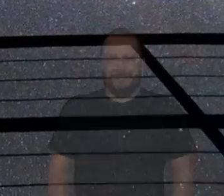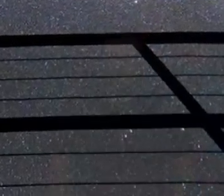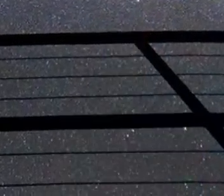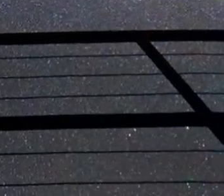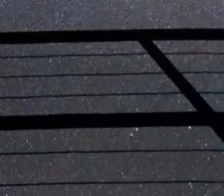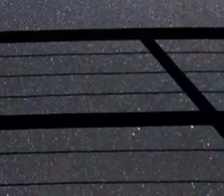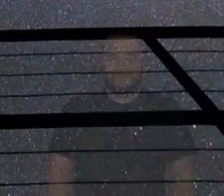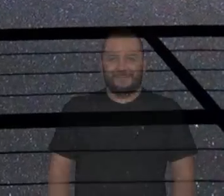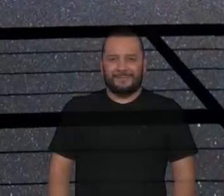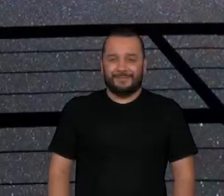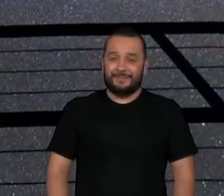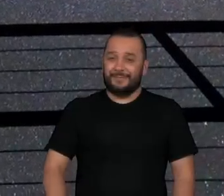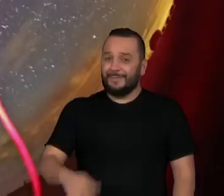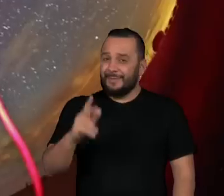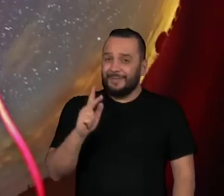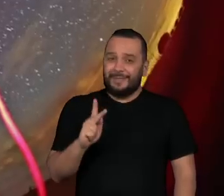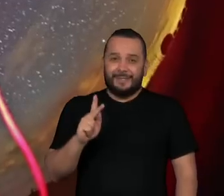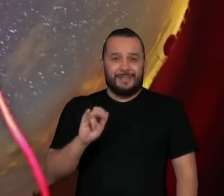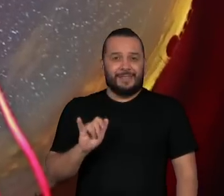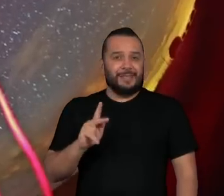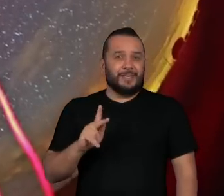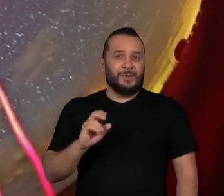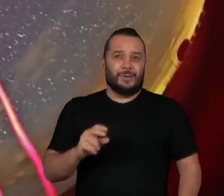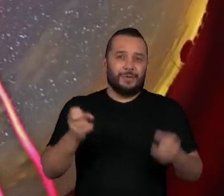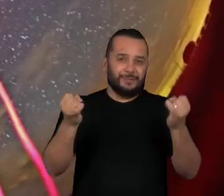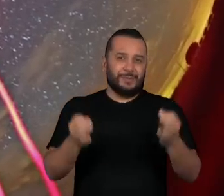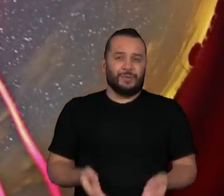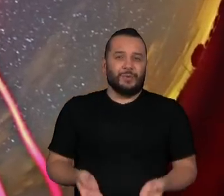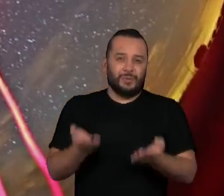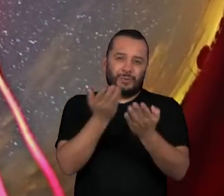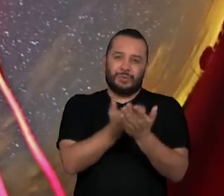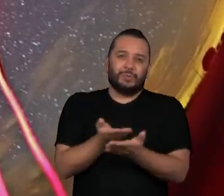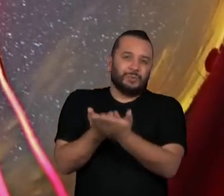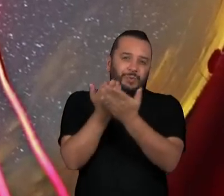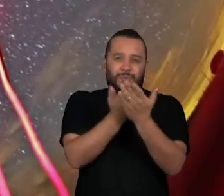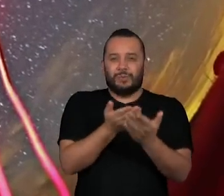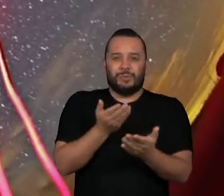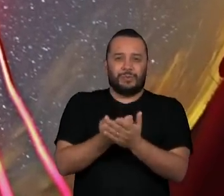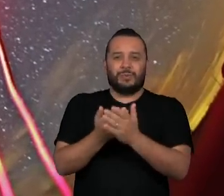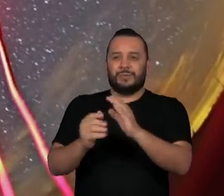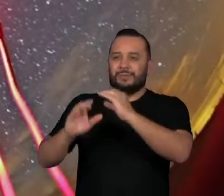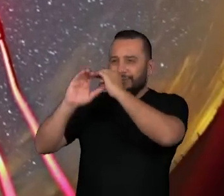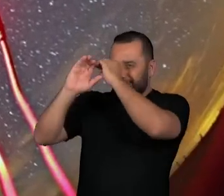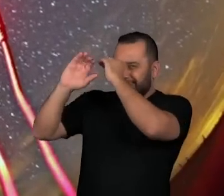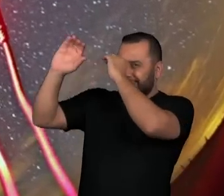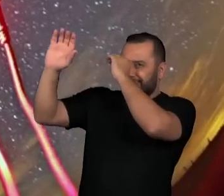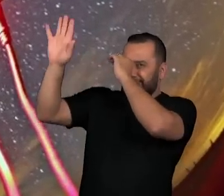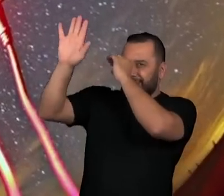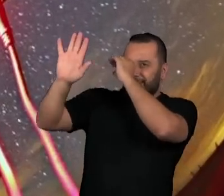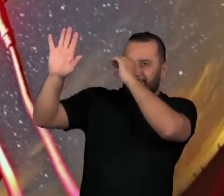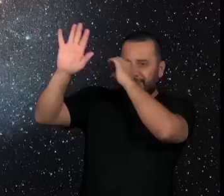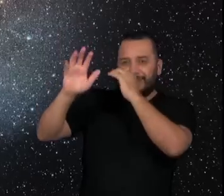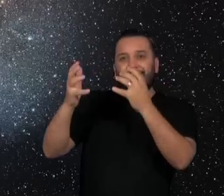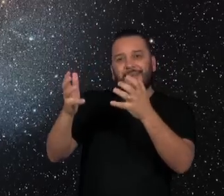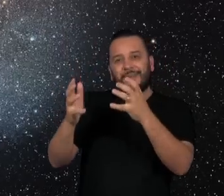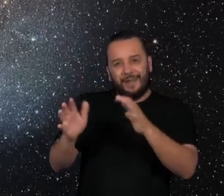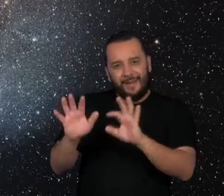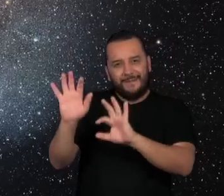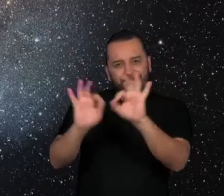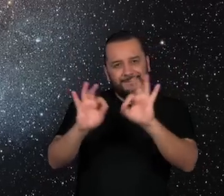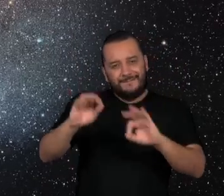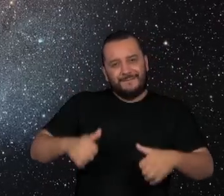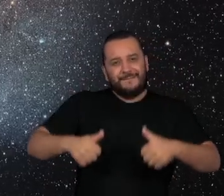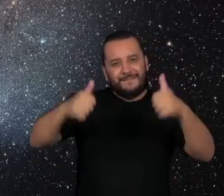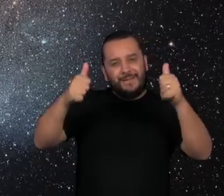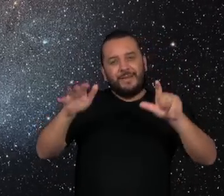Kiko Ferben conta que se dedicou ao estudo da astronomia para aprimorar as imagens e ganhou